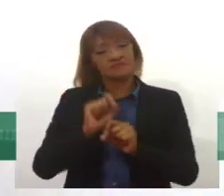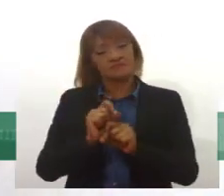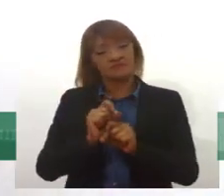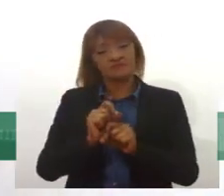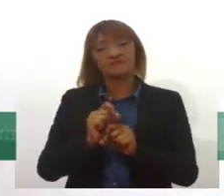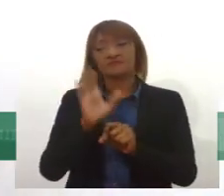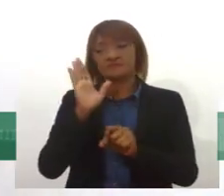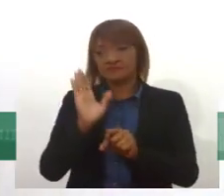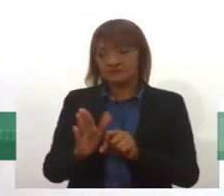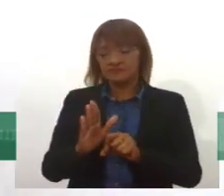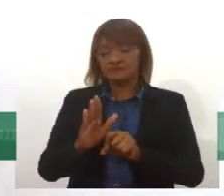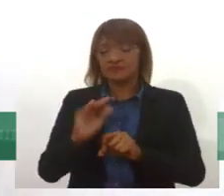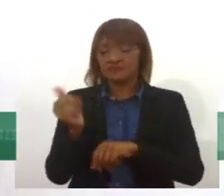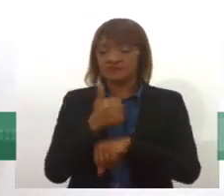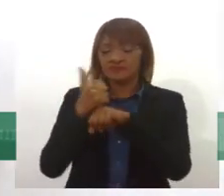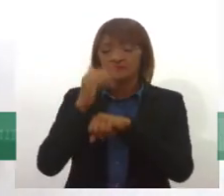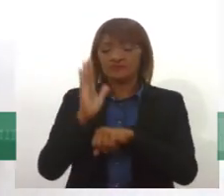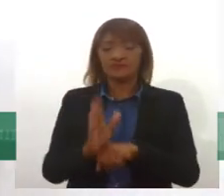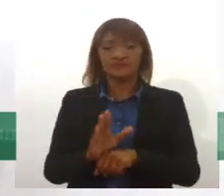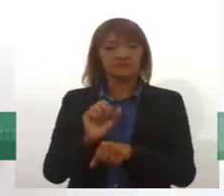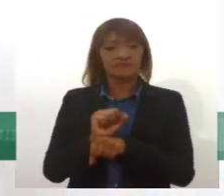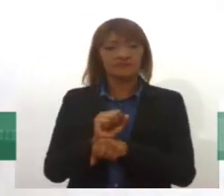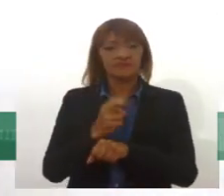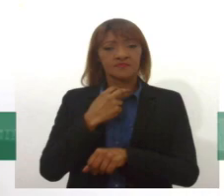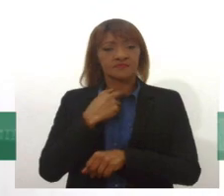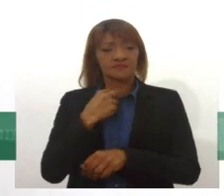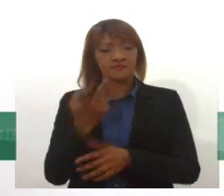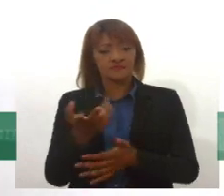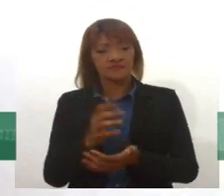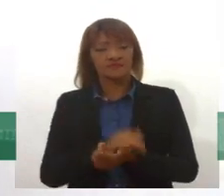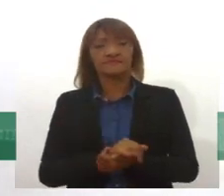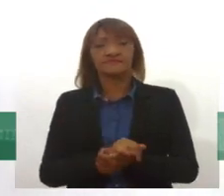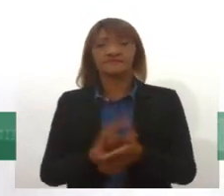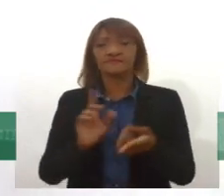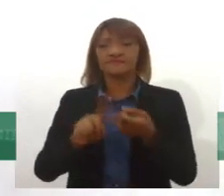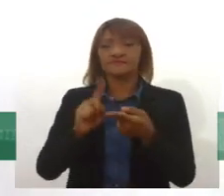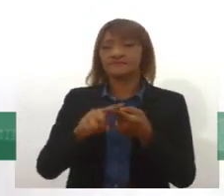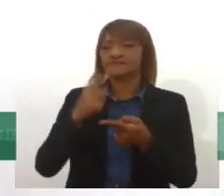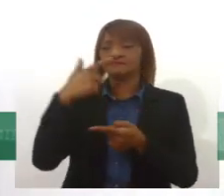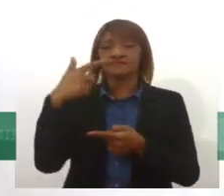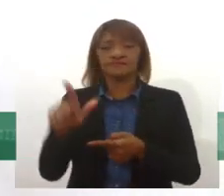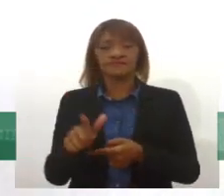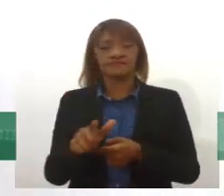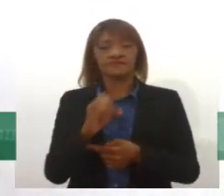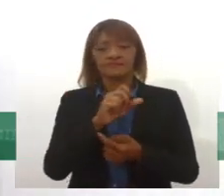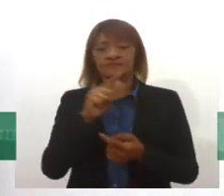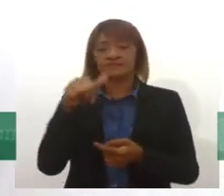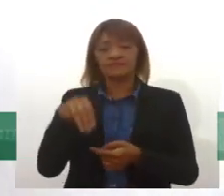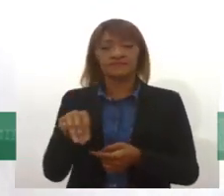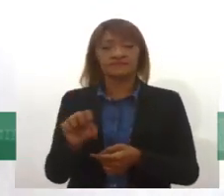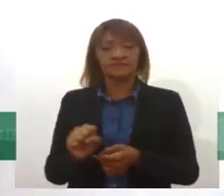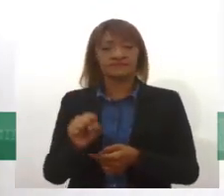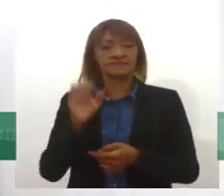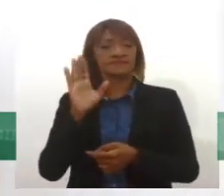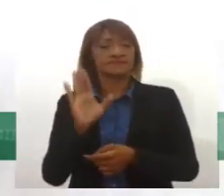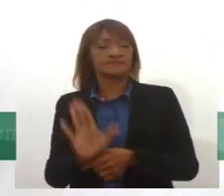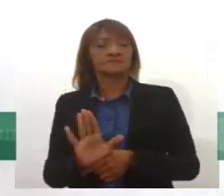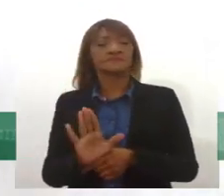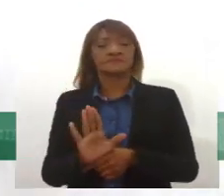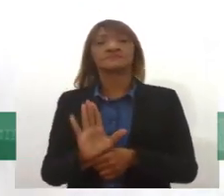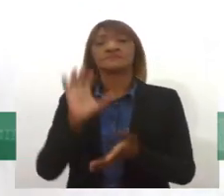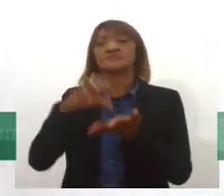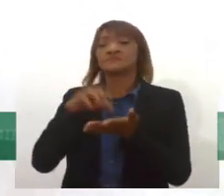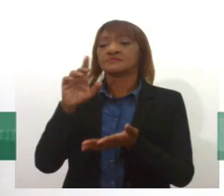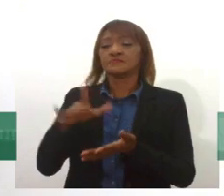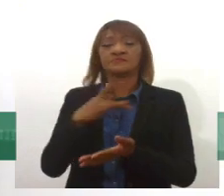também seguindo as diretrizes, assim, internacionais como a OMS, de que saúde, que os serviços de saúde mental